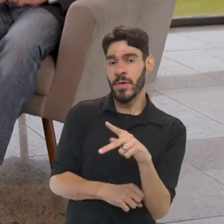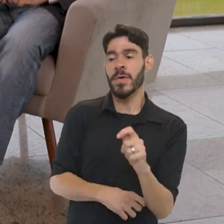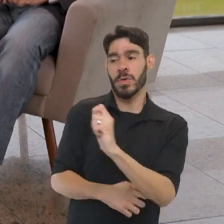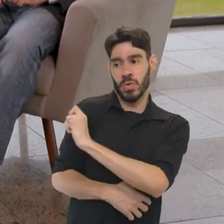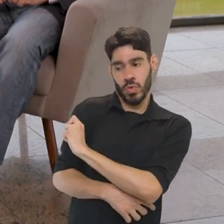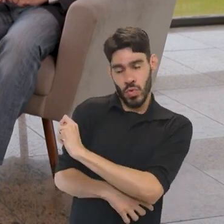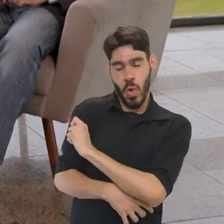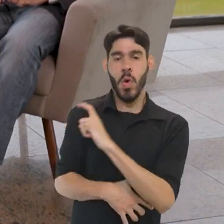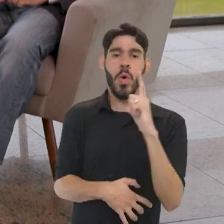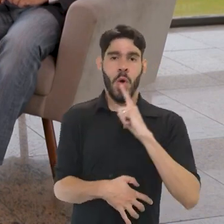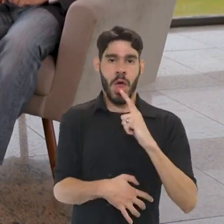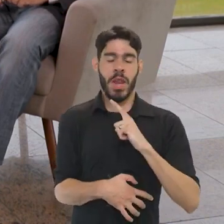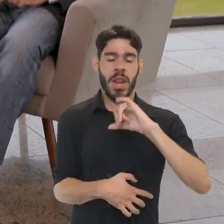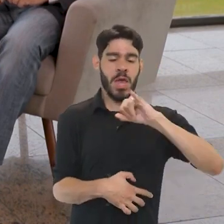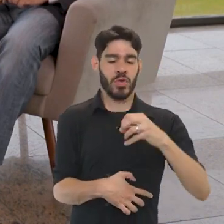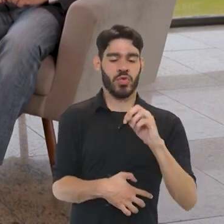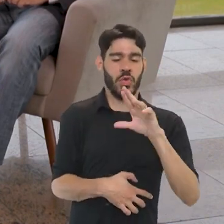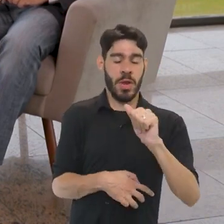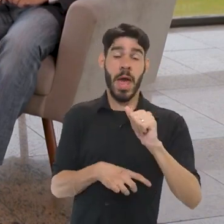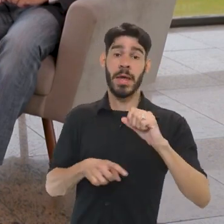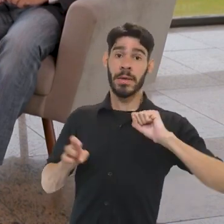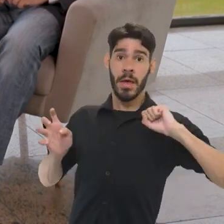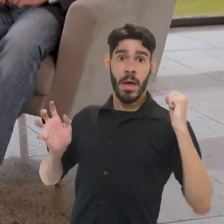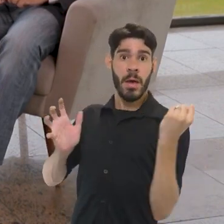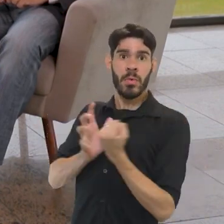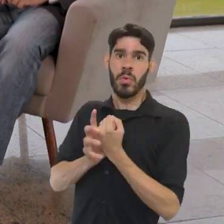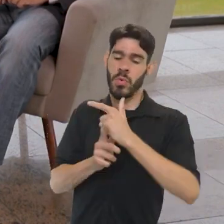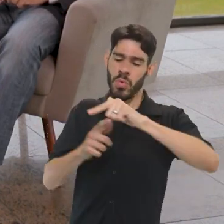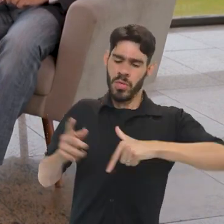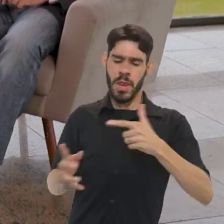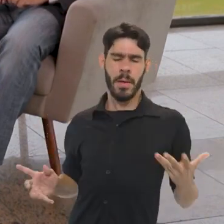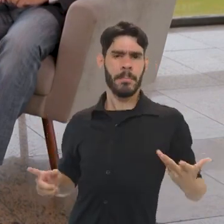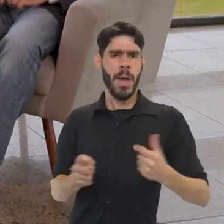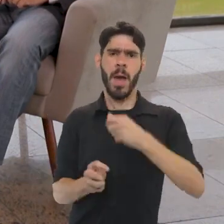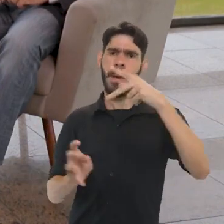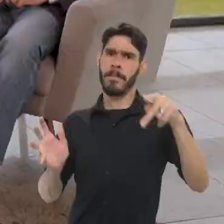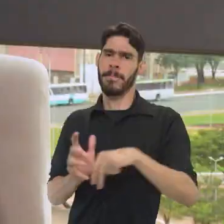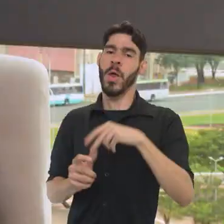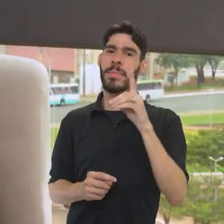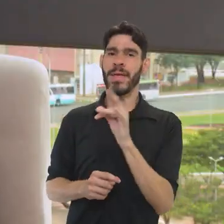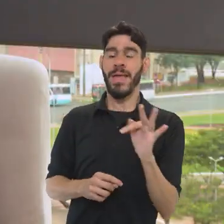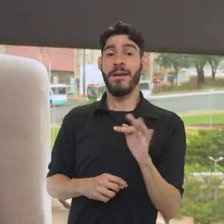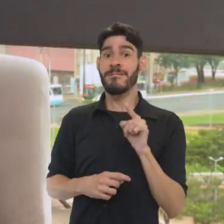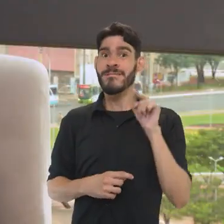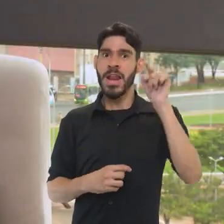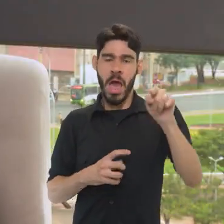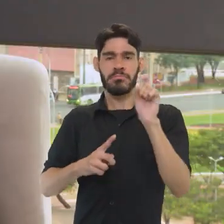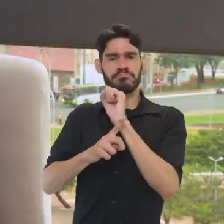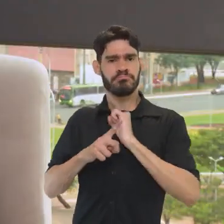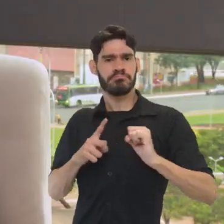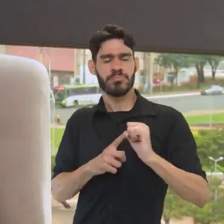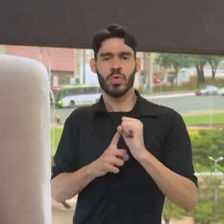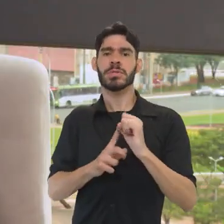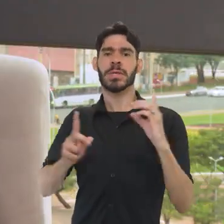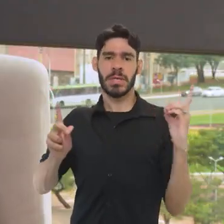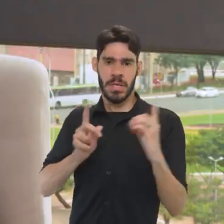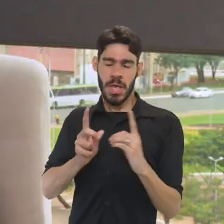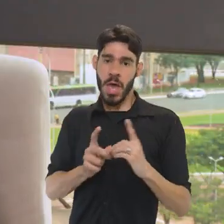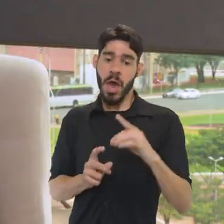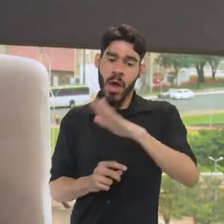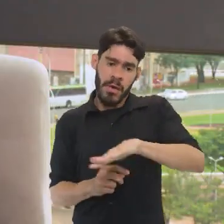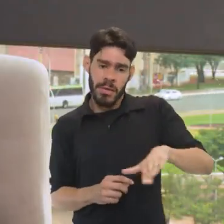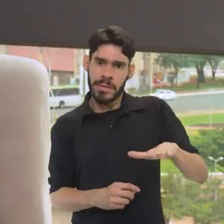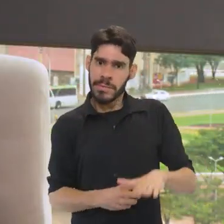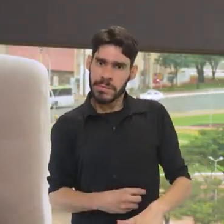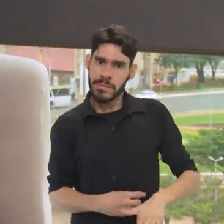estudantes. Nós temos aqui as Jornadas do Patrimônio, um trabalho belíssimo da superintendência do DF, que vai lá para a ponta, atendendo a sociedade, fazendo